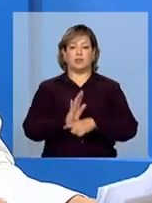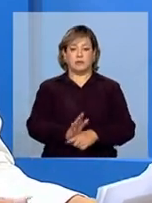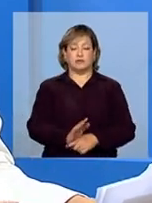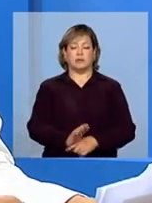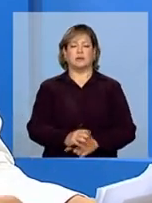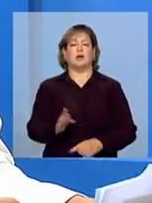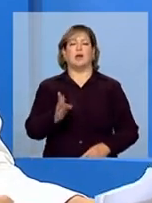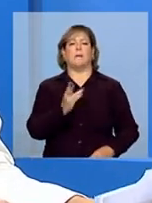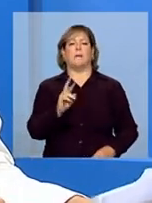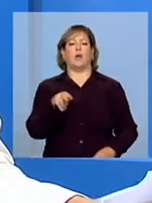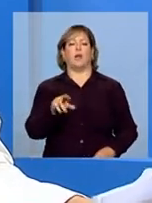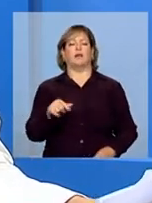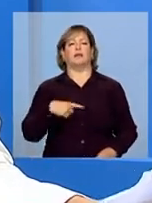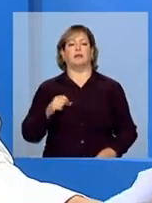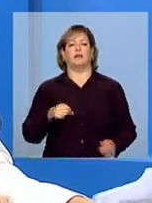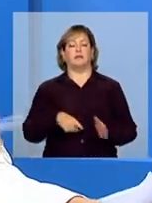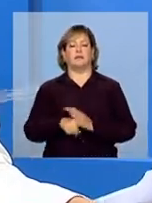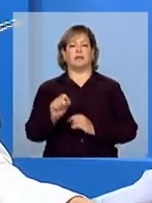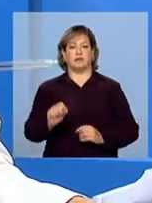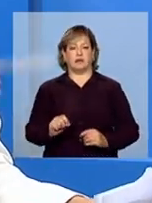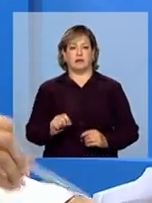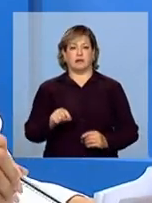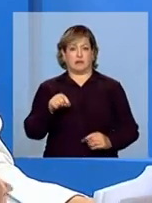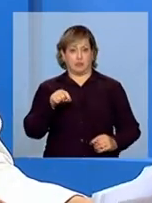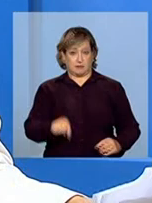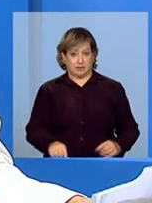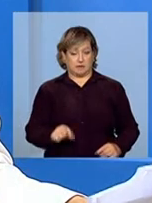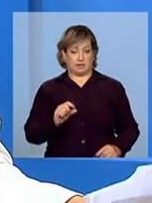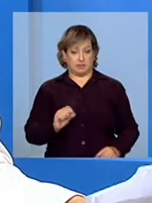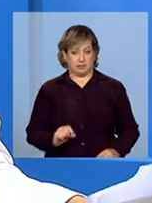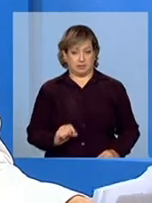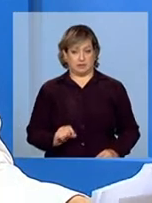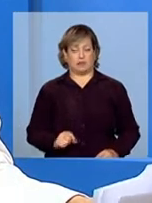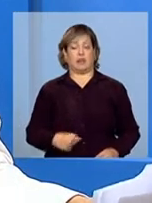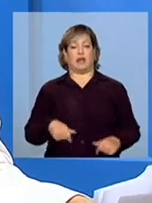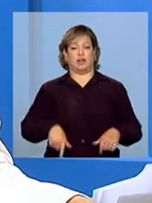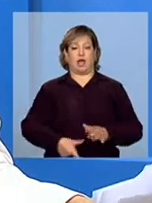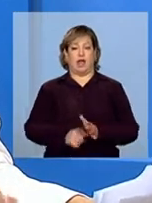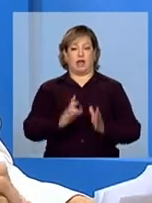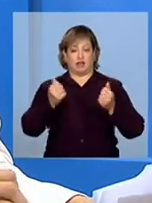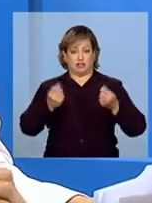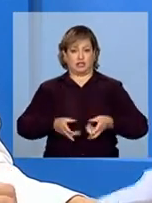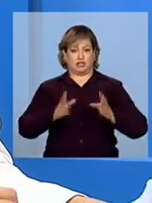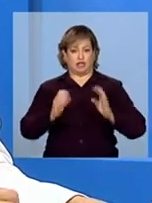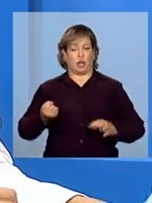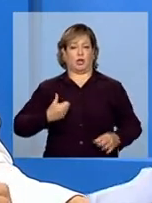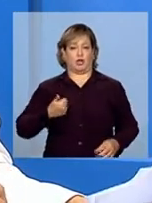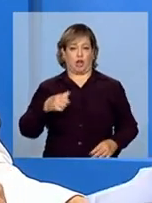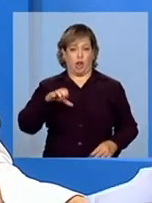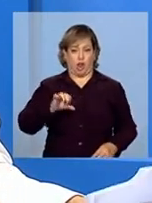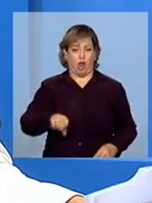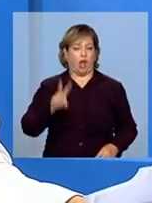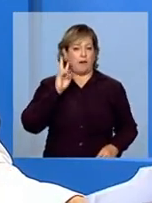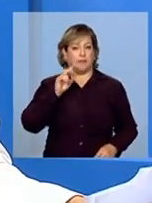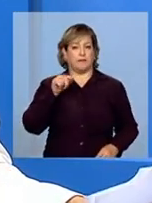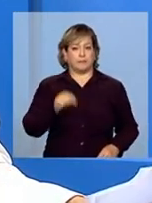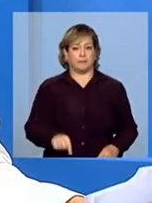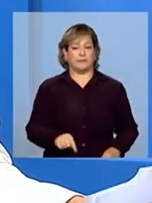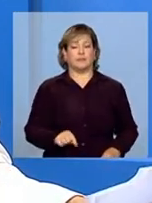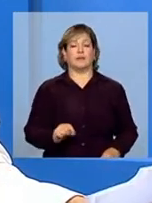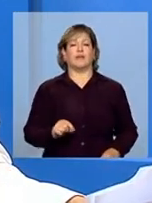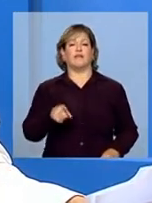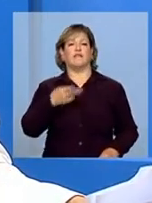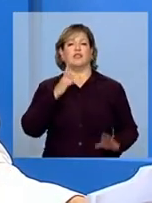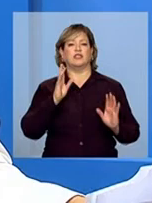Bruna, é você essa. Olha, na instrução operacional número 19, que a gente já falou aqui, vocês falaram sobre articulação com a vigilância